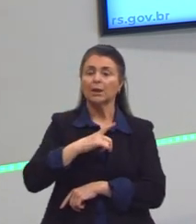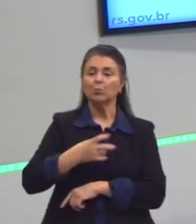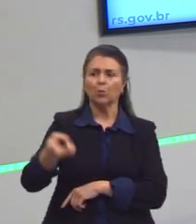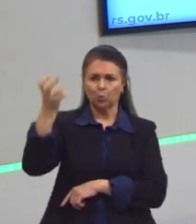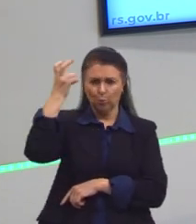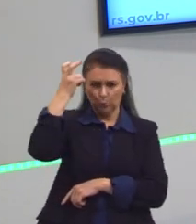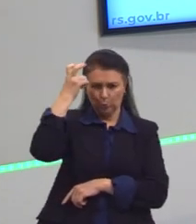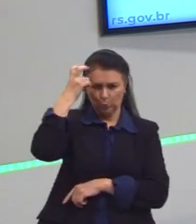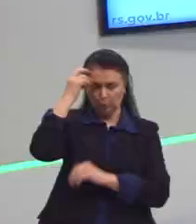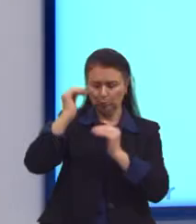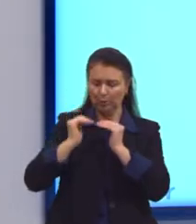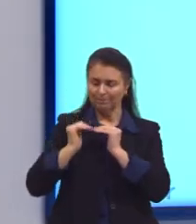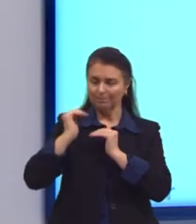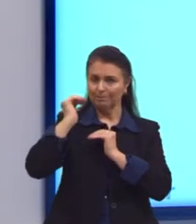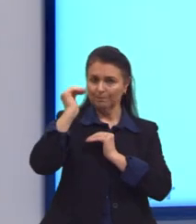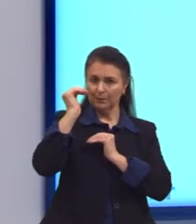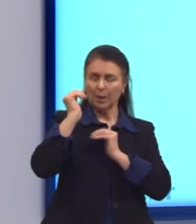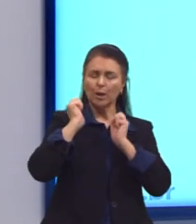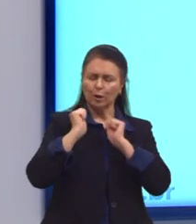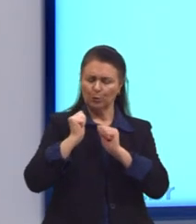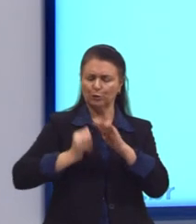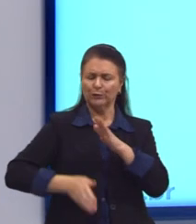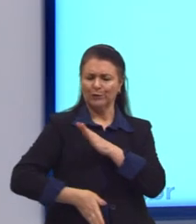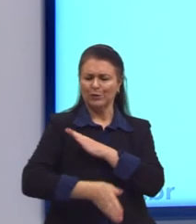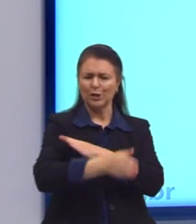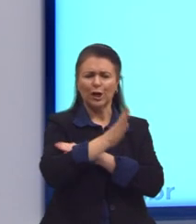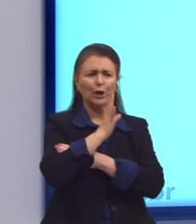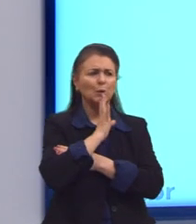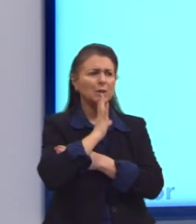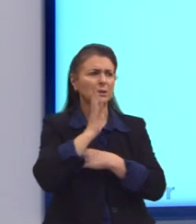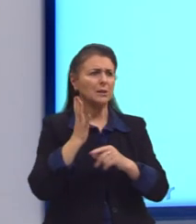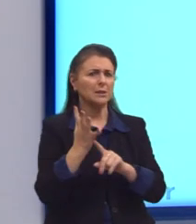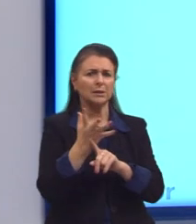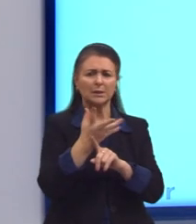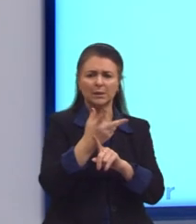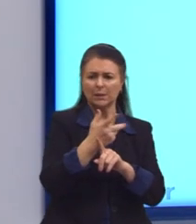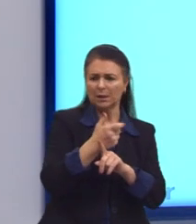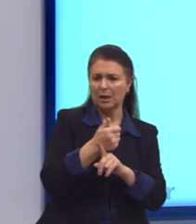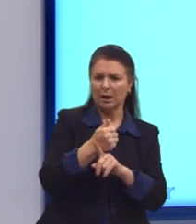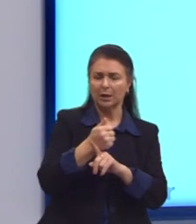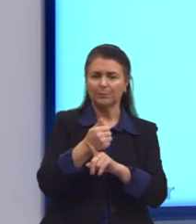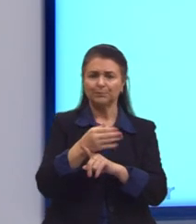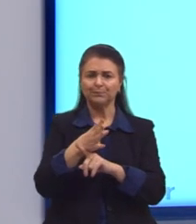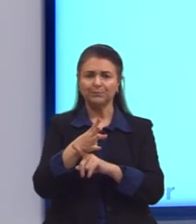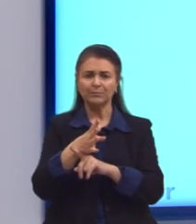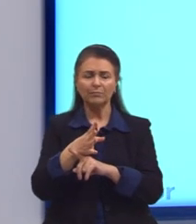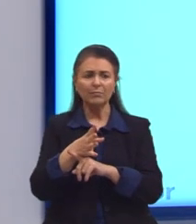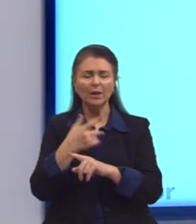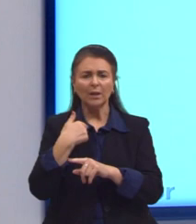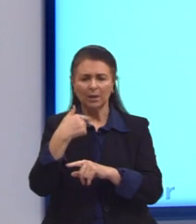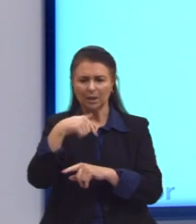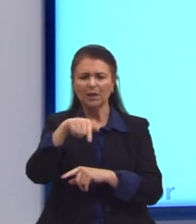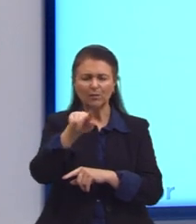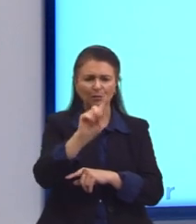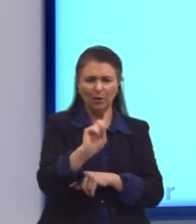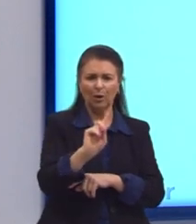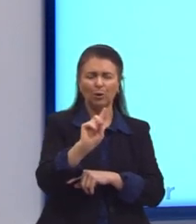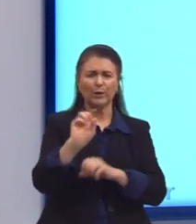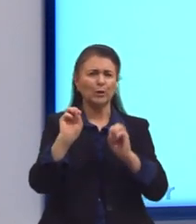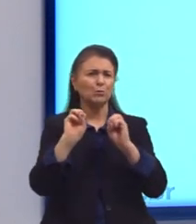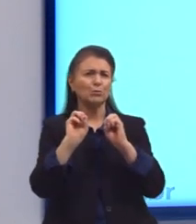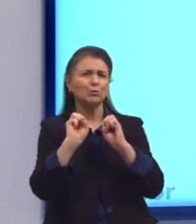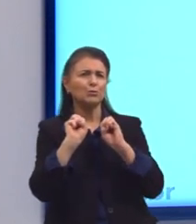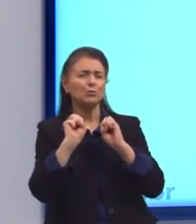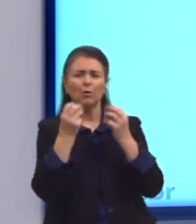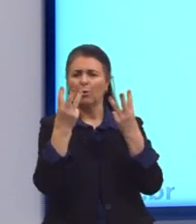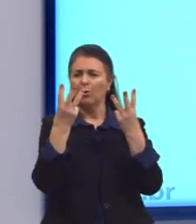que possam viajar, que conhecem artes, que frequentam shows, ou que